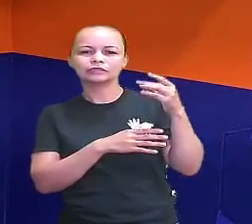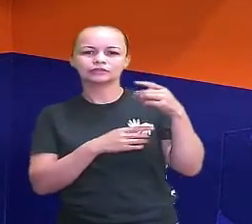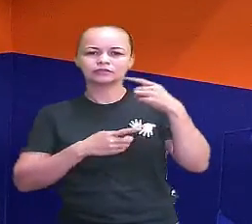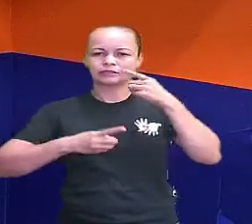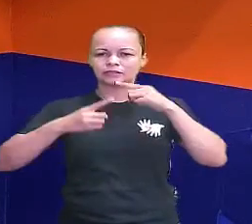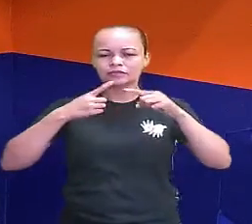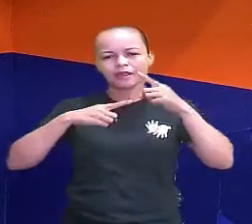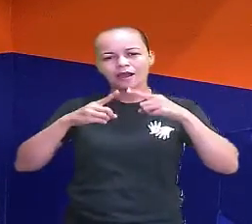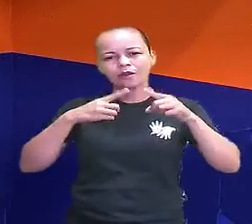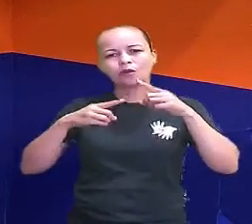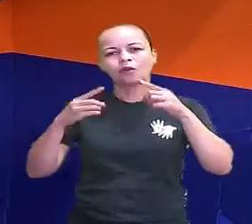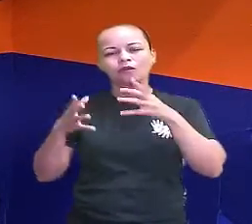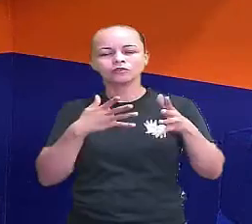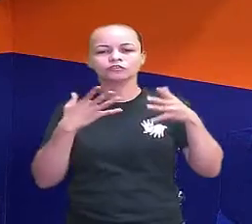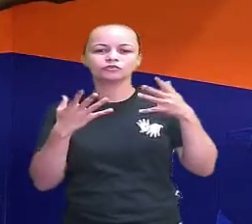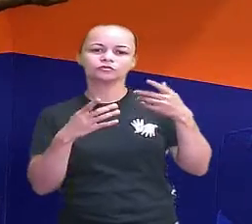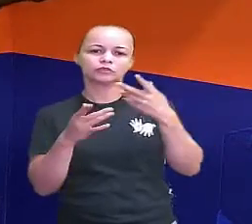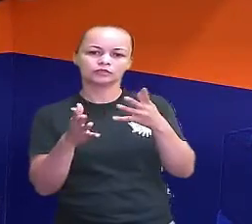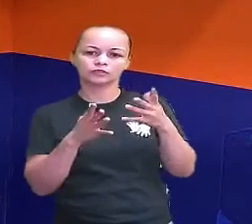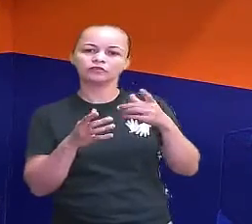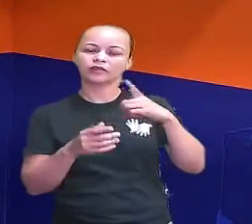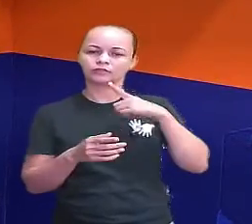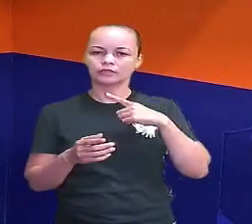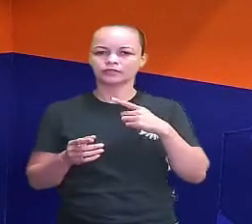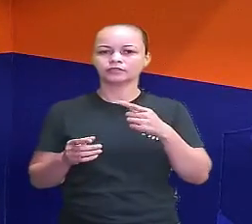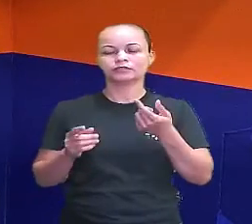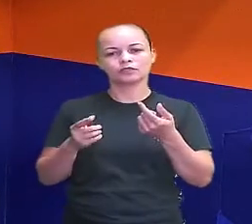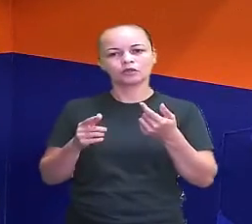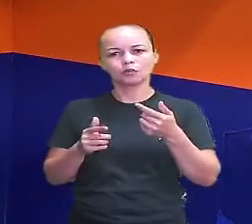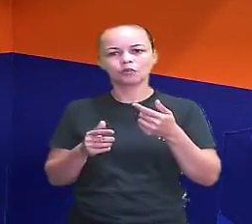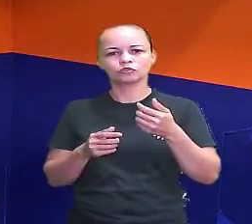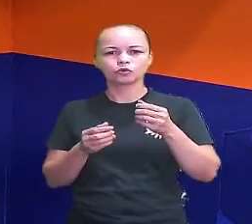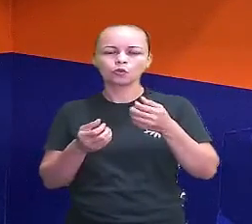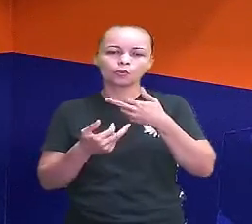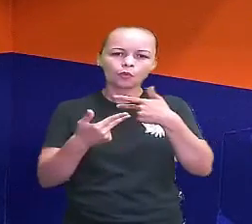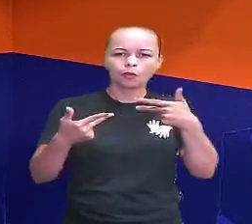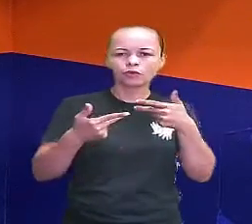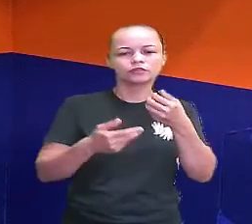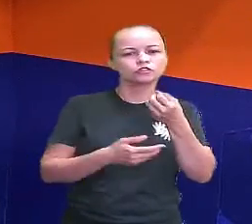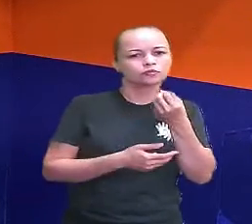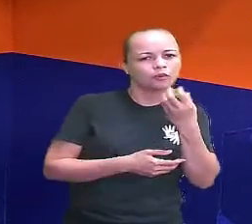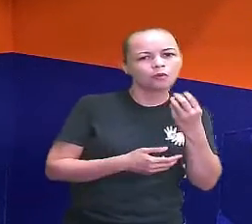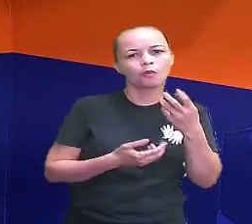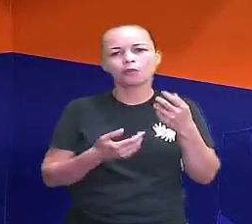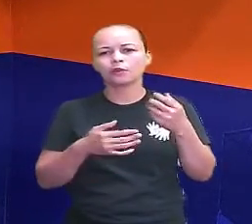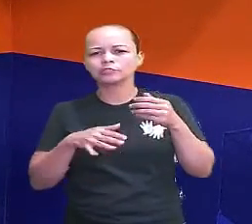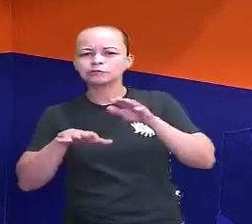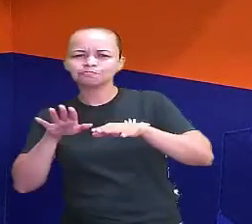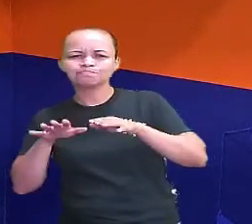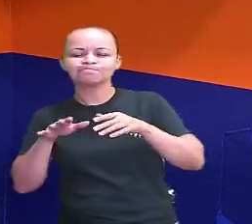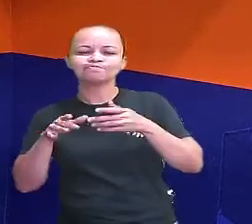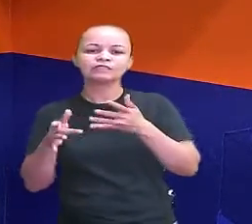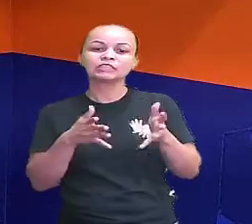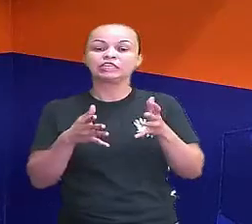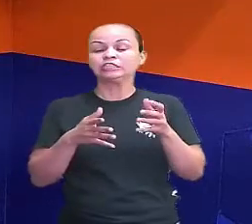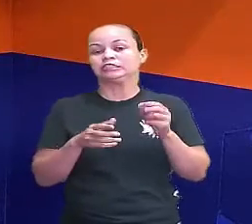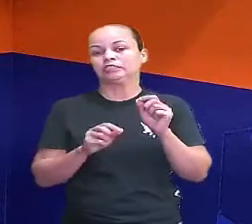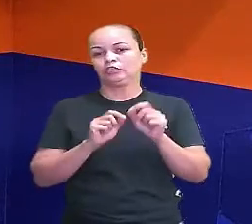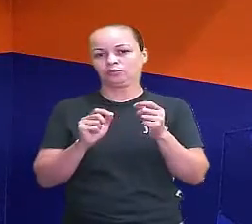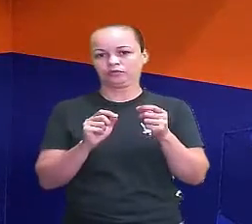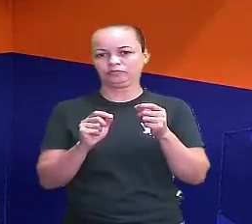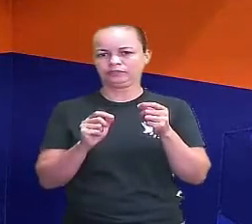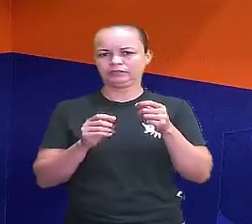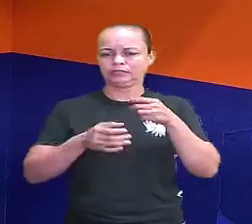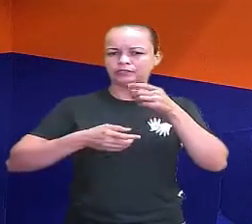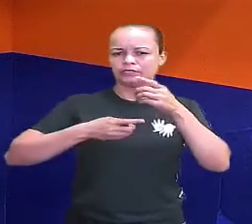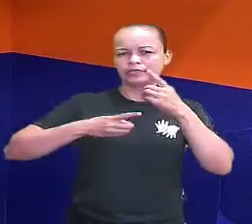que você tenha certeza que vai ter seus prós e vai ter seus contras. Mas que acima de tudo você possa dialogar com isso. E acima de tudo